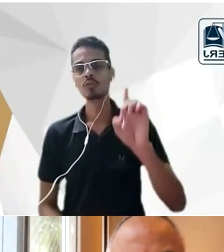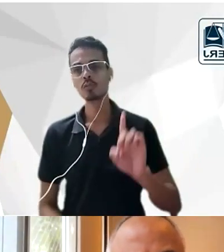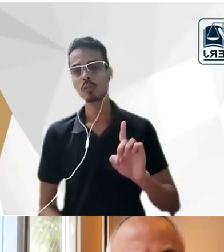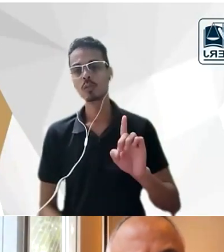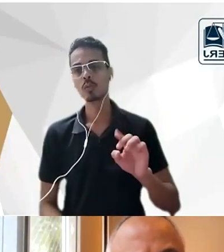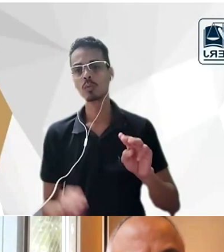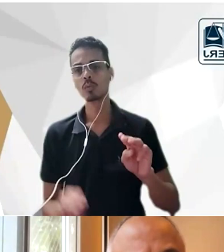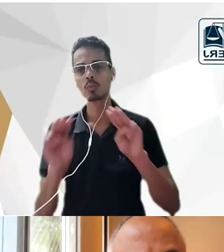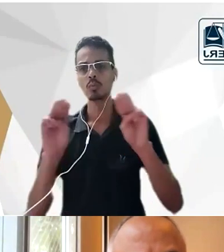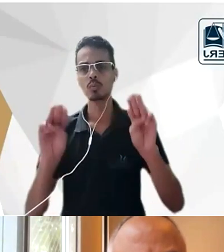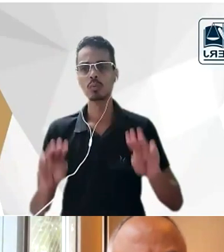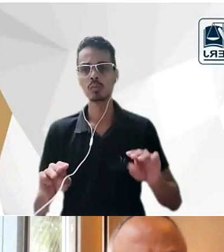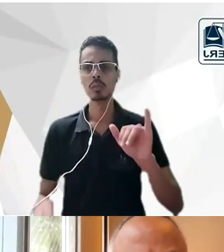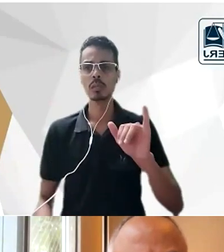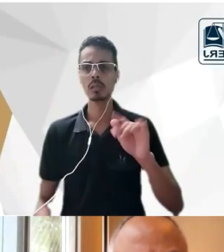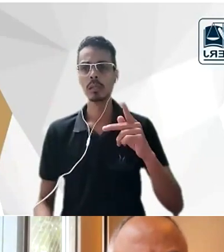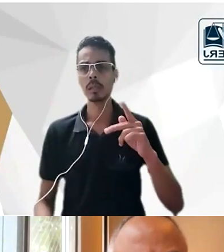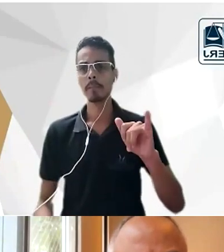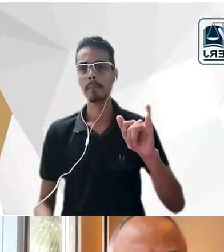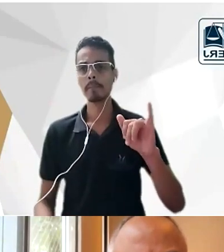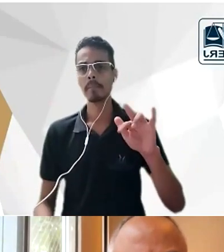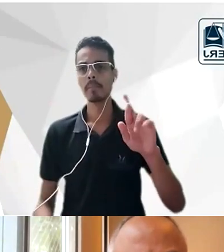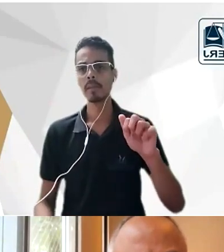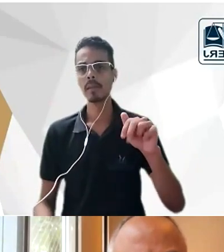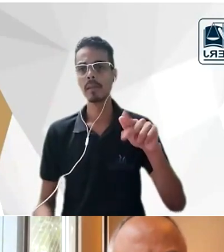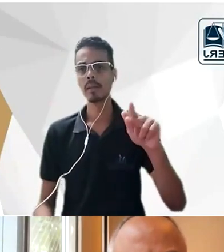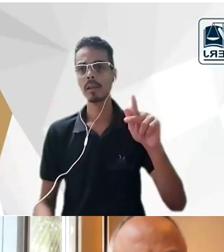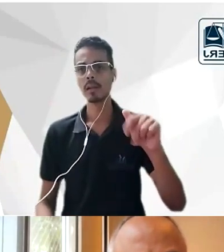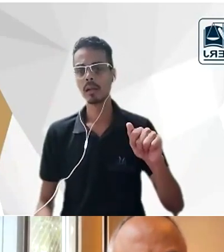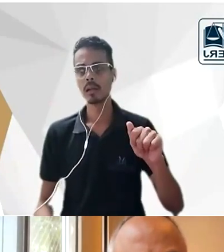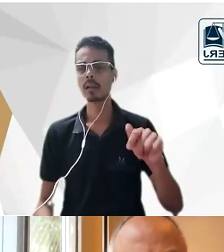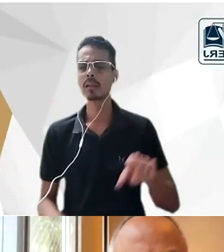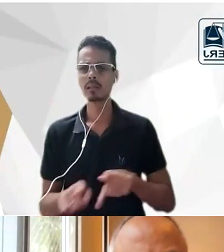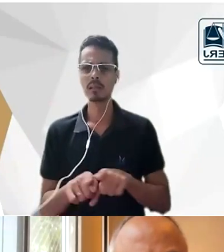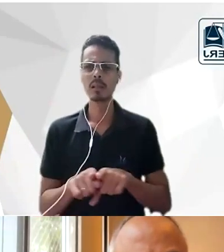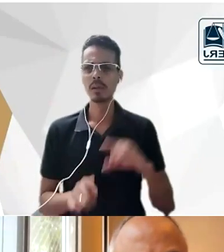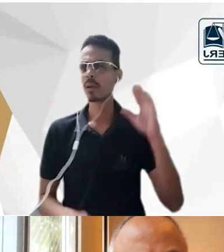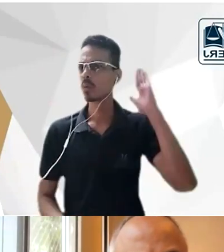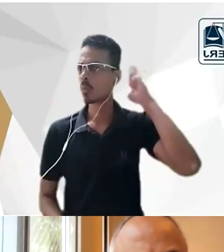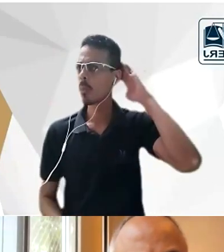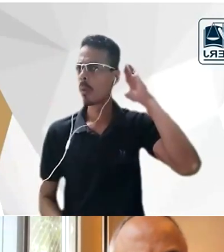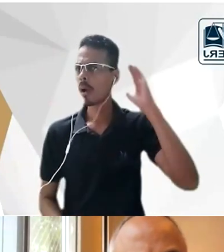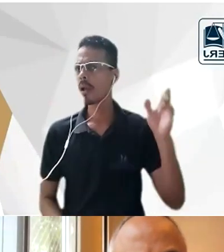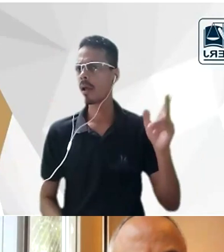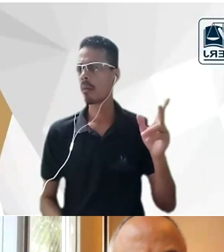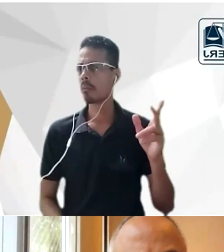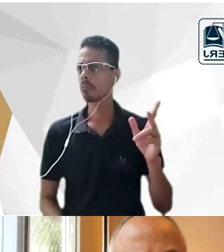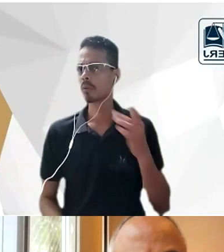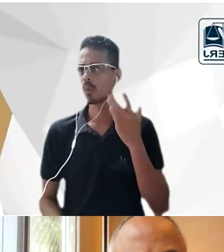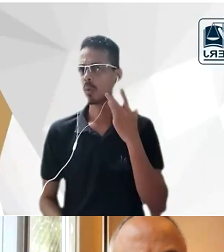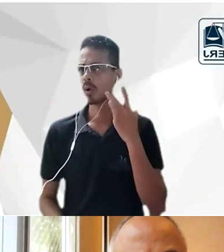do museu do Pará também se não me falha a memória e há uma uma entrevista